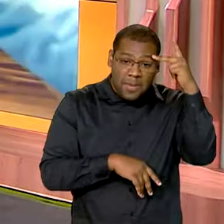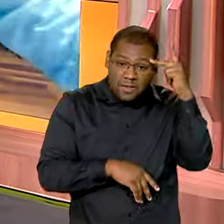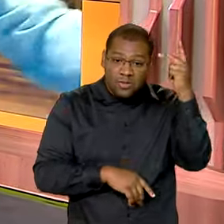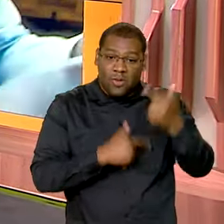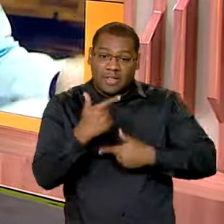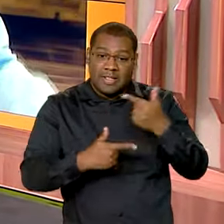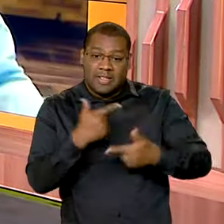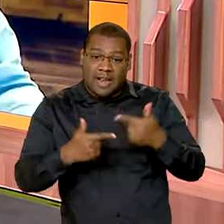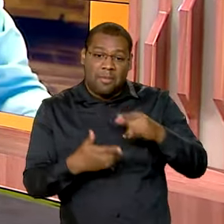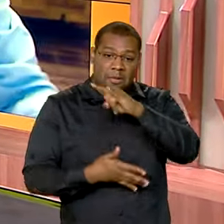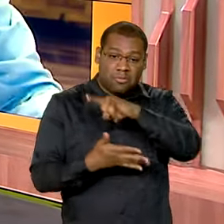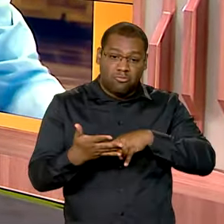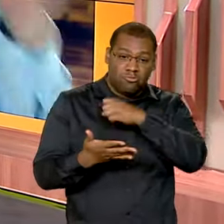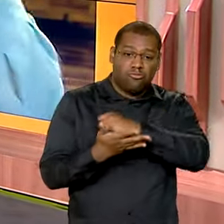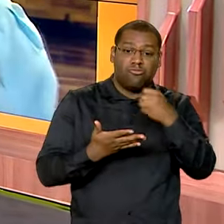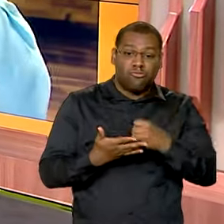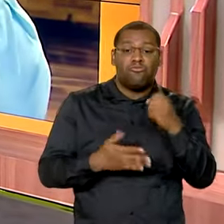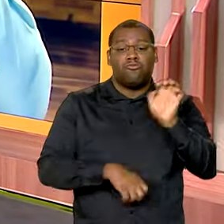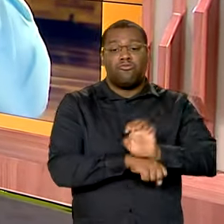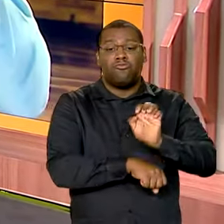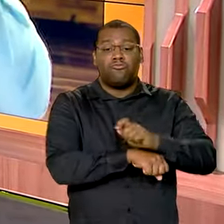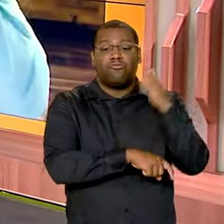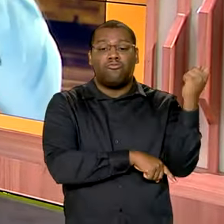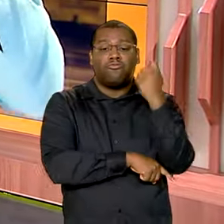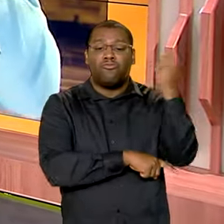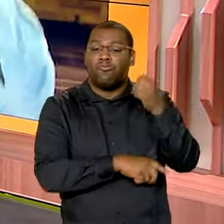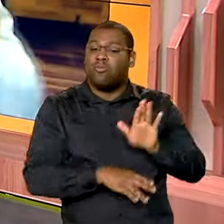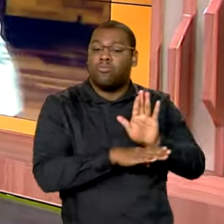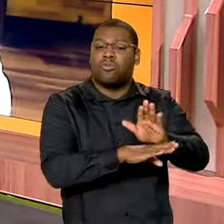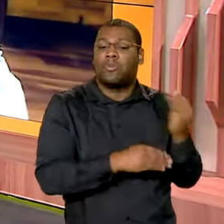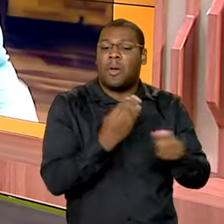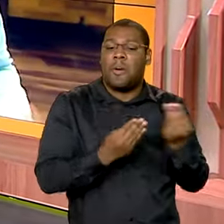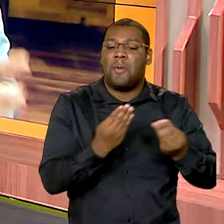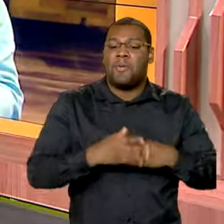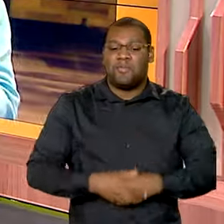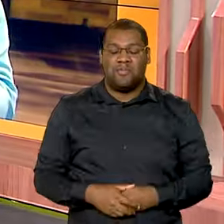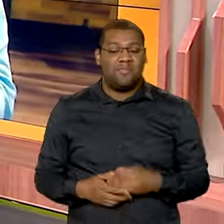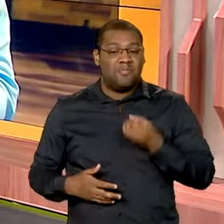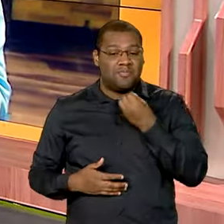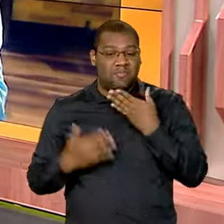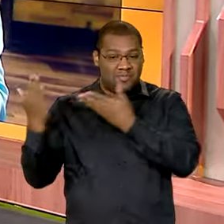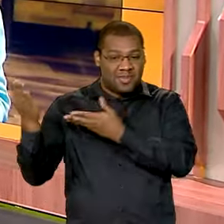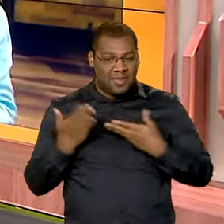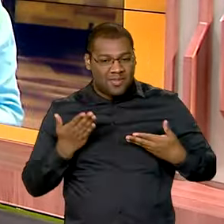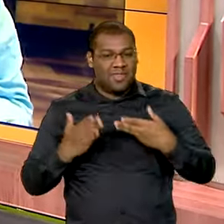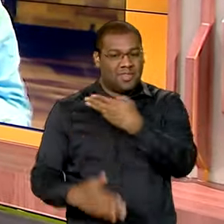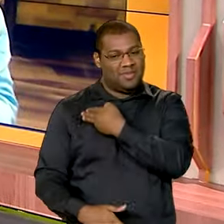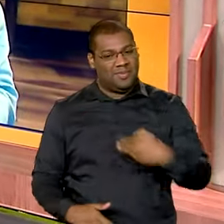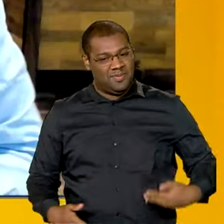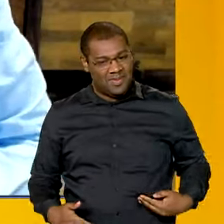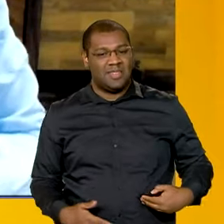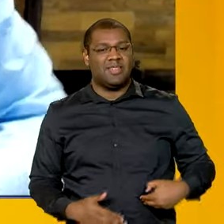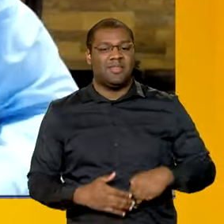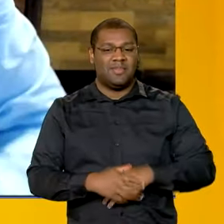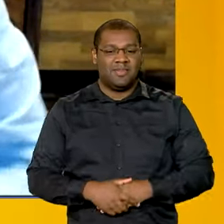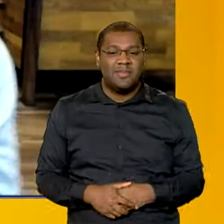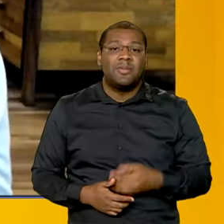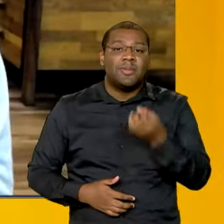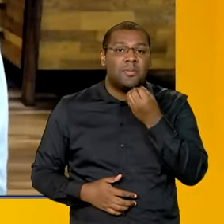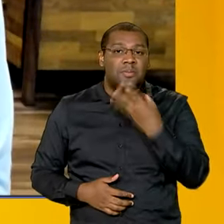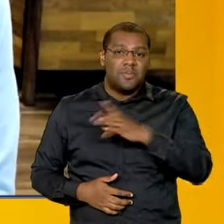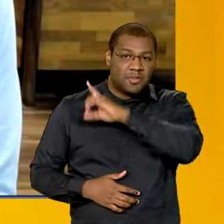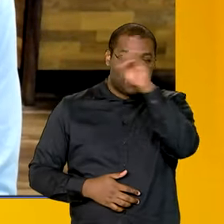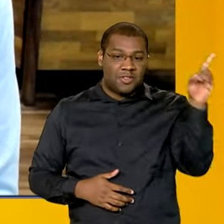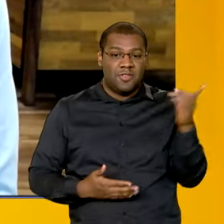Bom dia, ministro. É prazer recebê-lo aqui no Brasil em dia. Bom dia, senhor. Bom dia, Vanessa. Bom dia aos